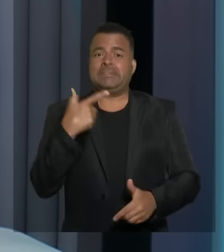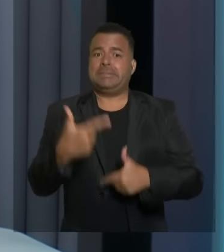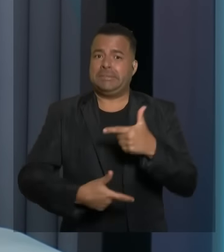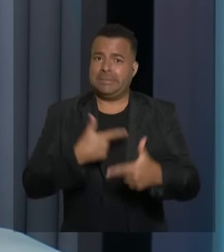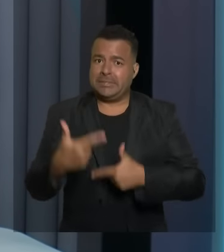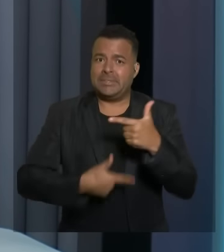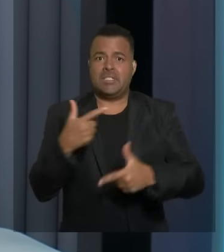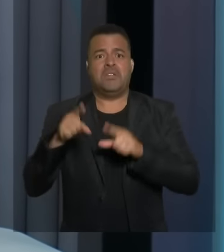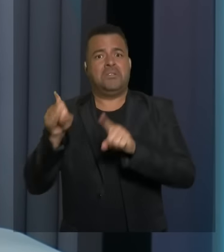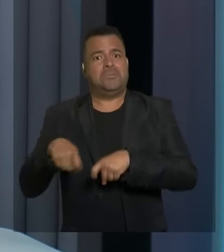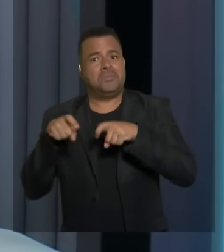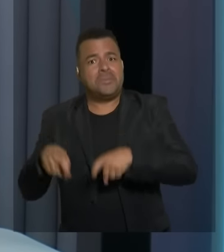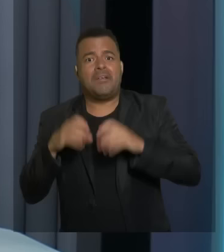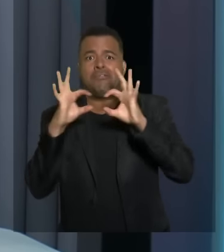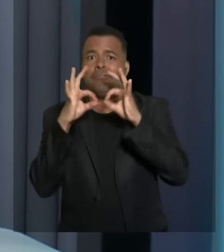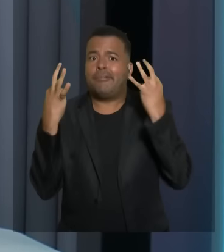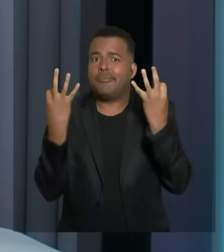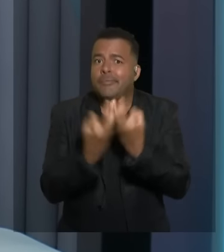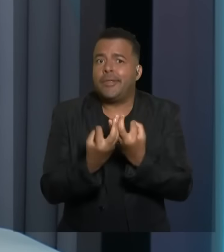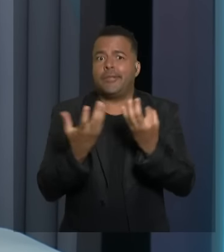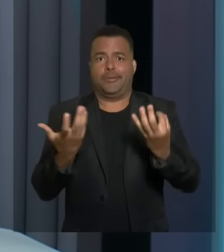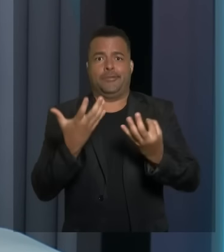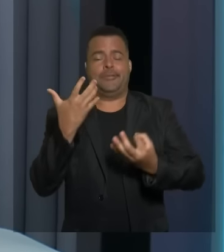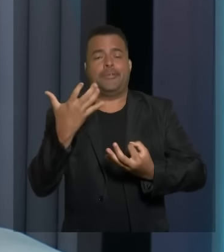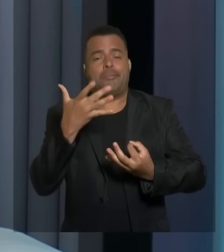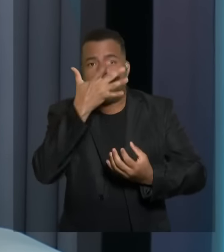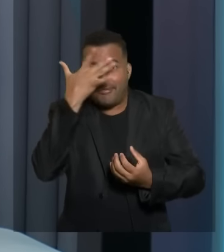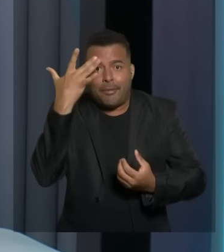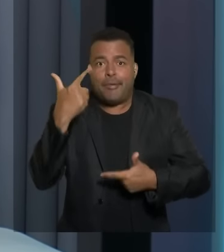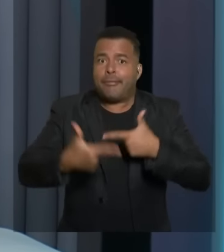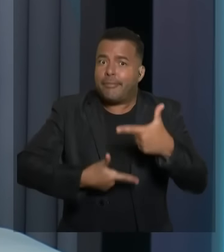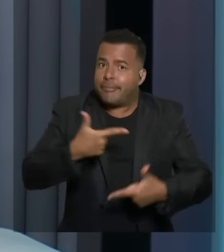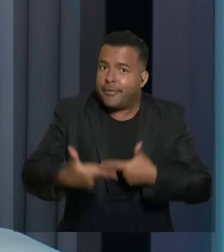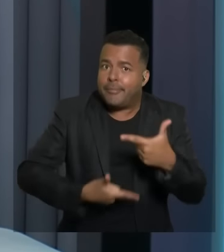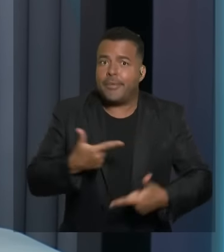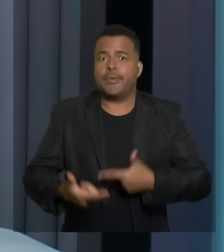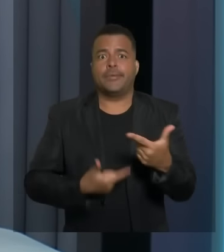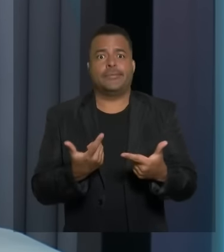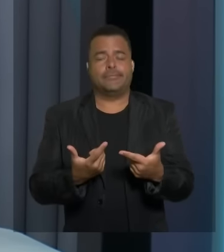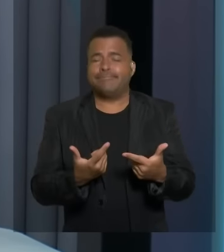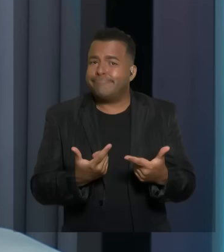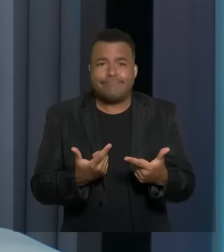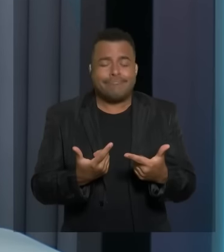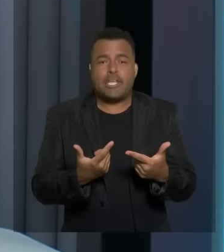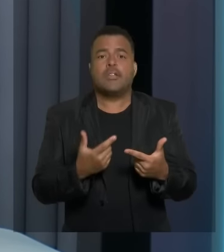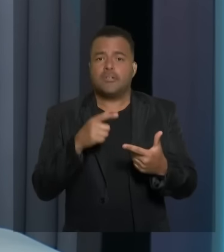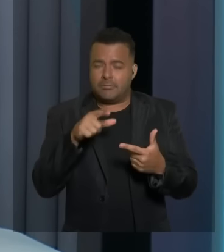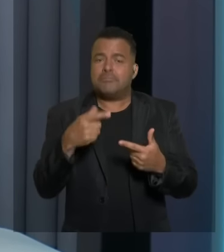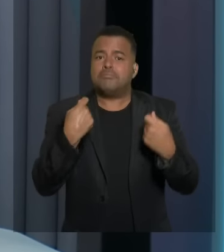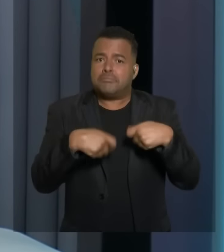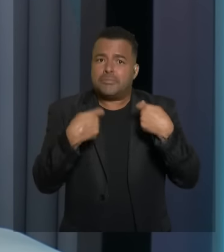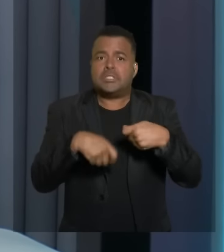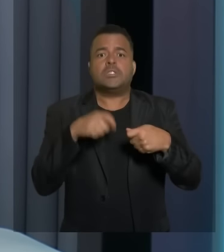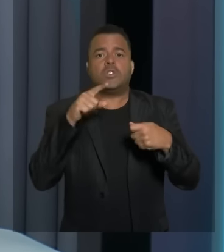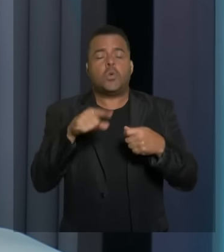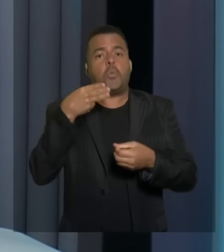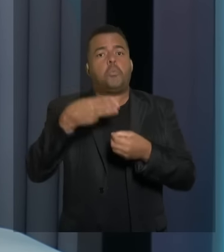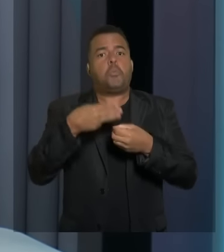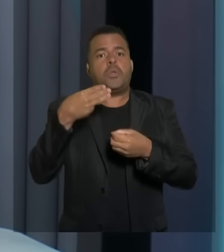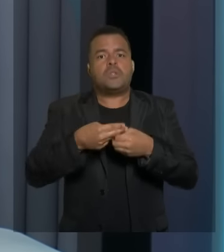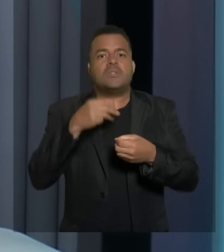agricultores familiares, pelos trabalhadores rurais. Trata-se de um município imaginário